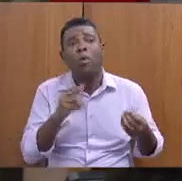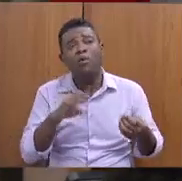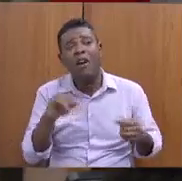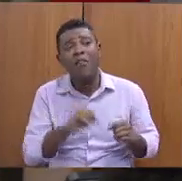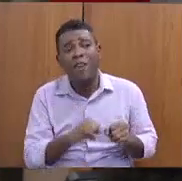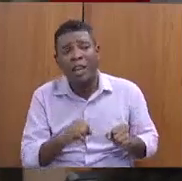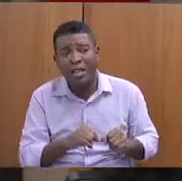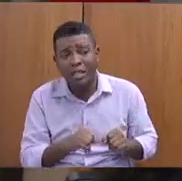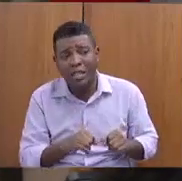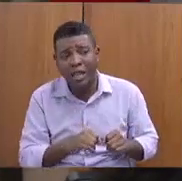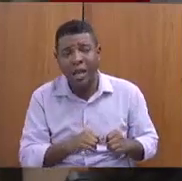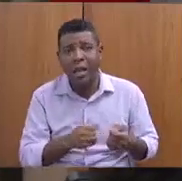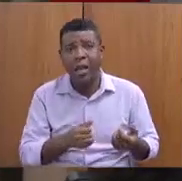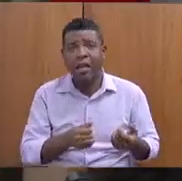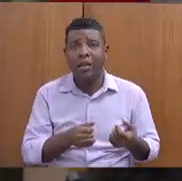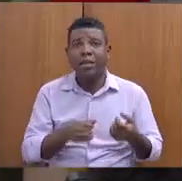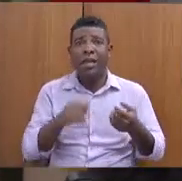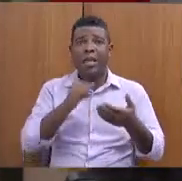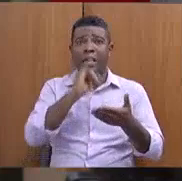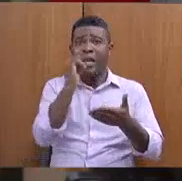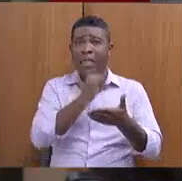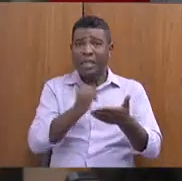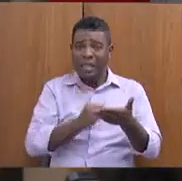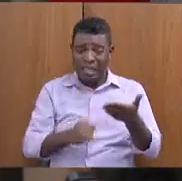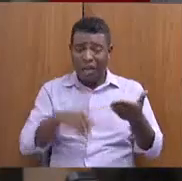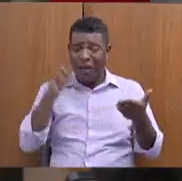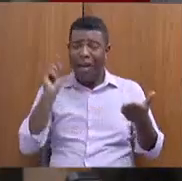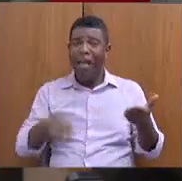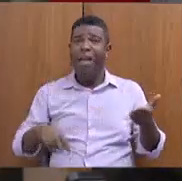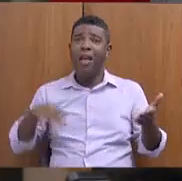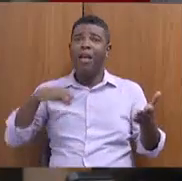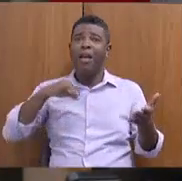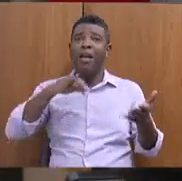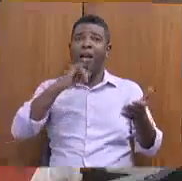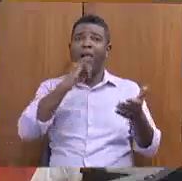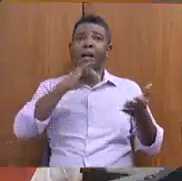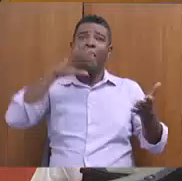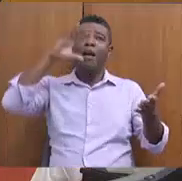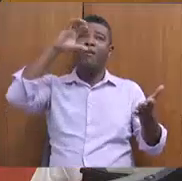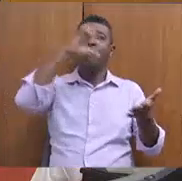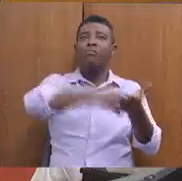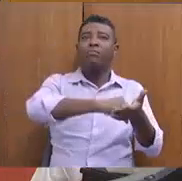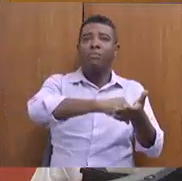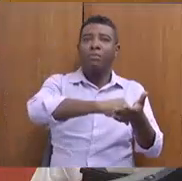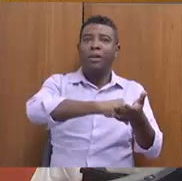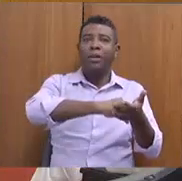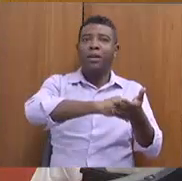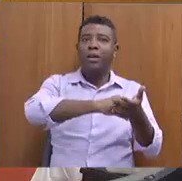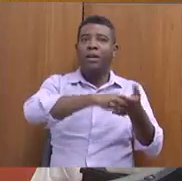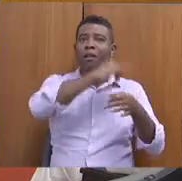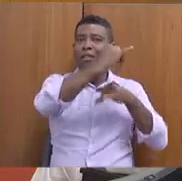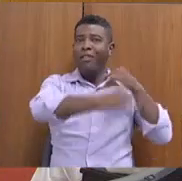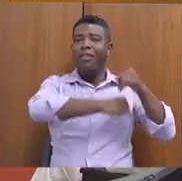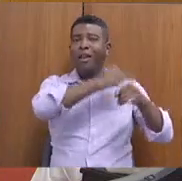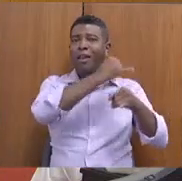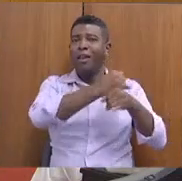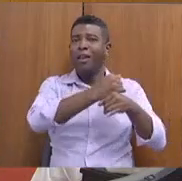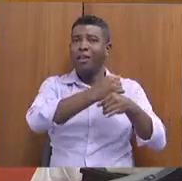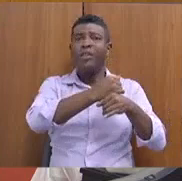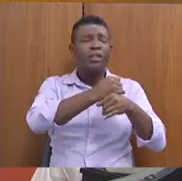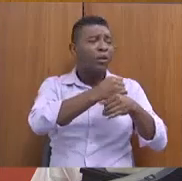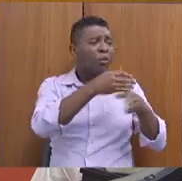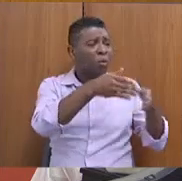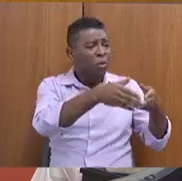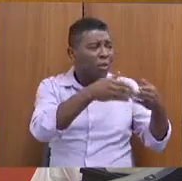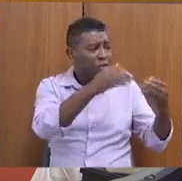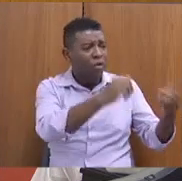é porque a inscrição é pela internet. Não é pela internet? Não. Então, a senhora esclarece para a gente